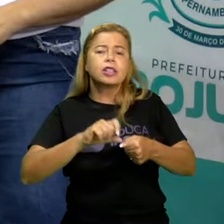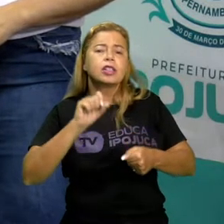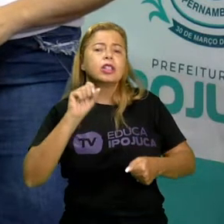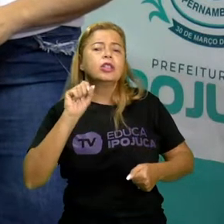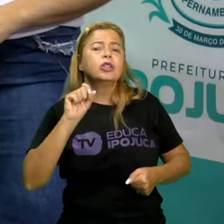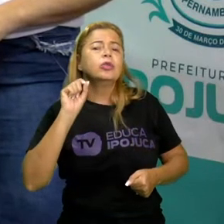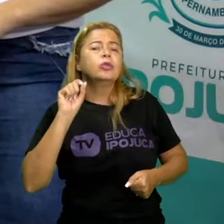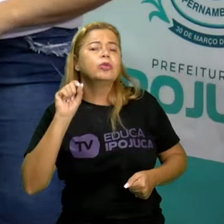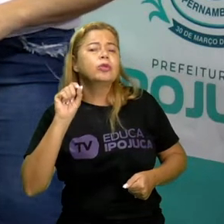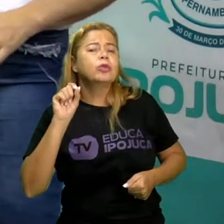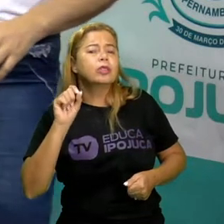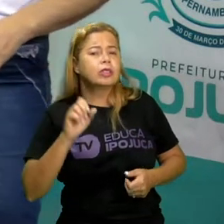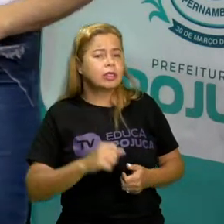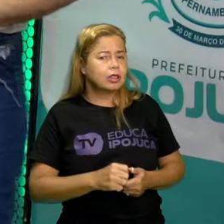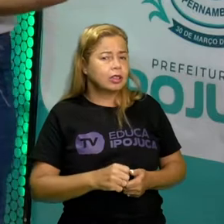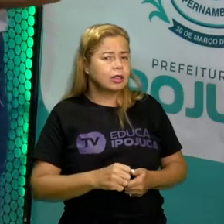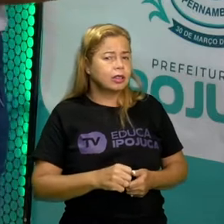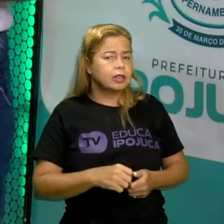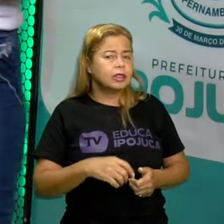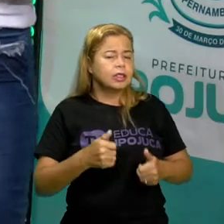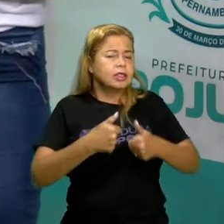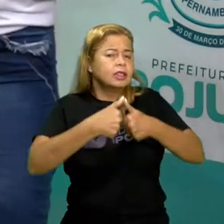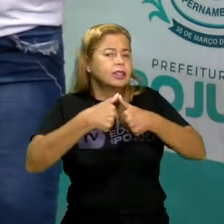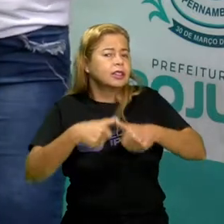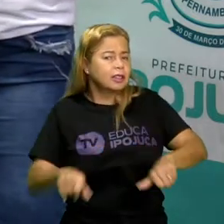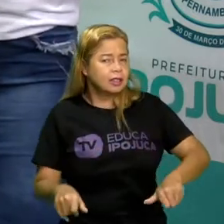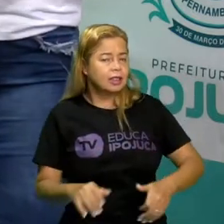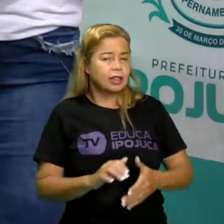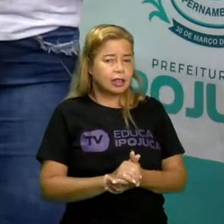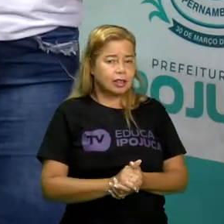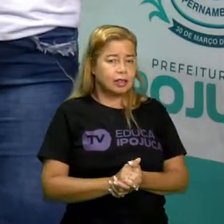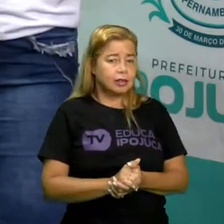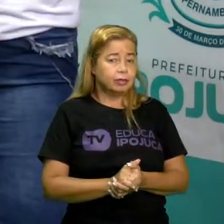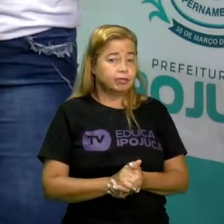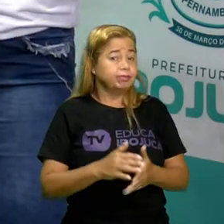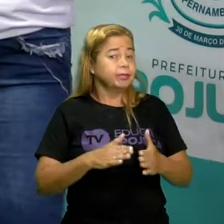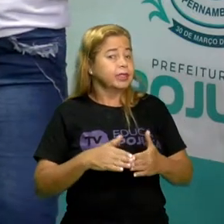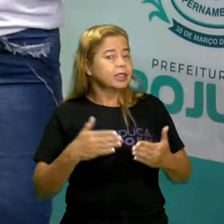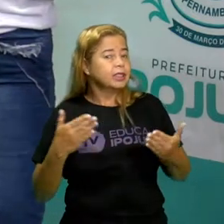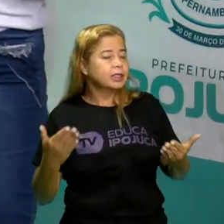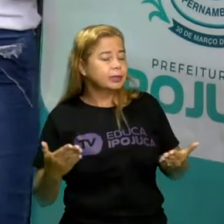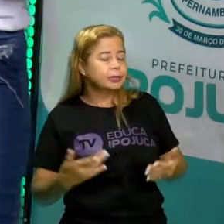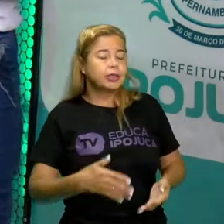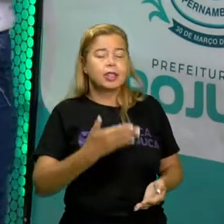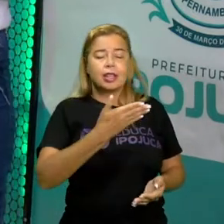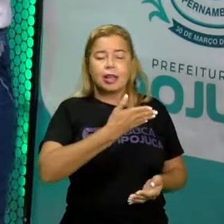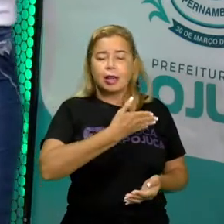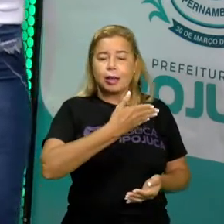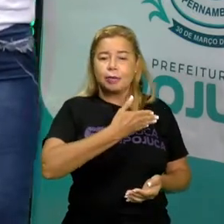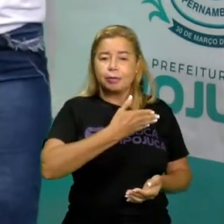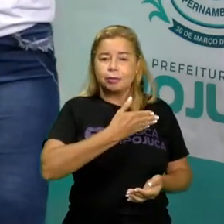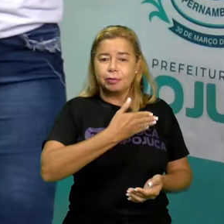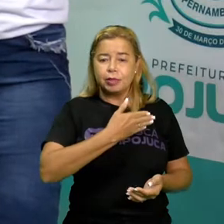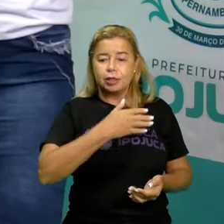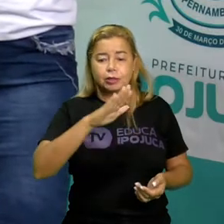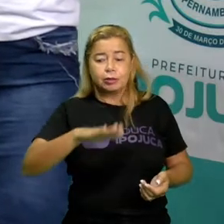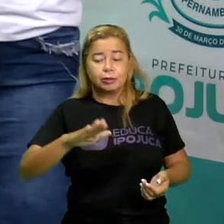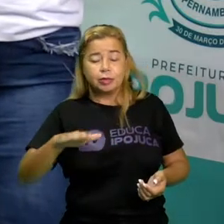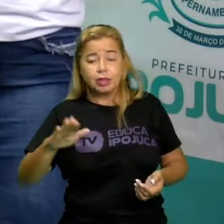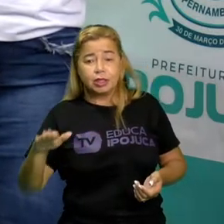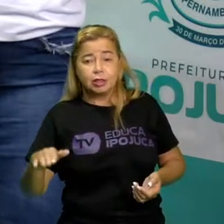casa? Vocês viram que os amigos de Maluquinho gostam de atacar a geladeira Outros gostam de ficar